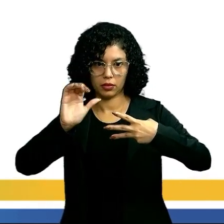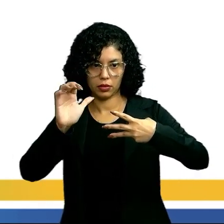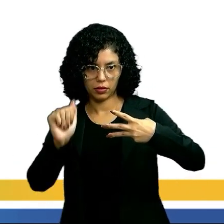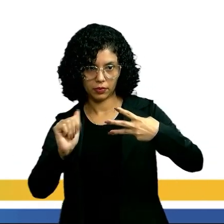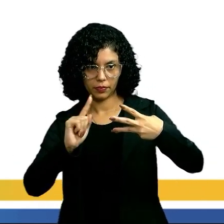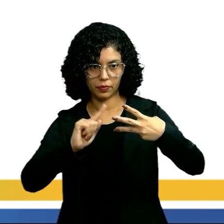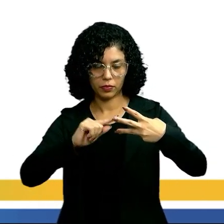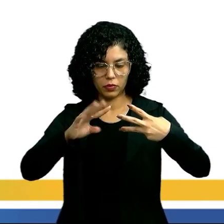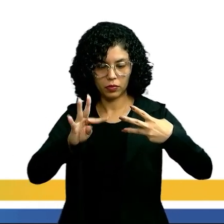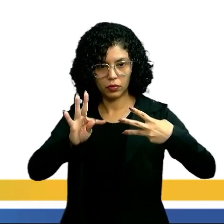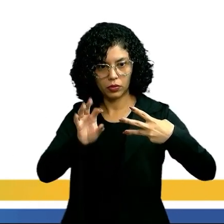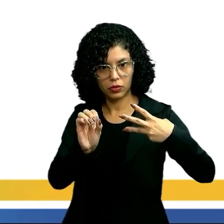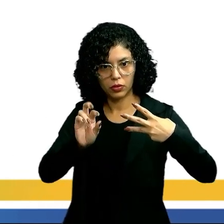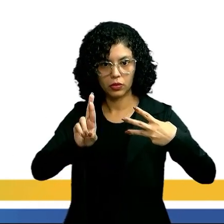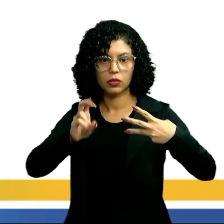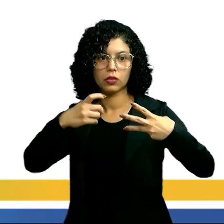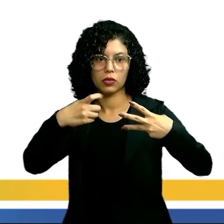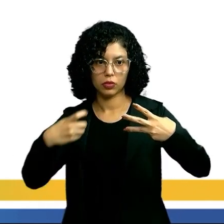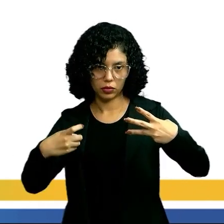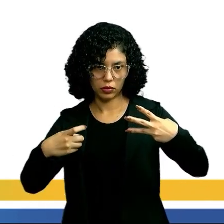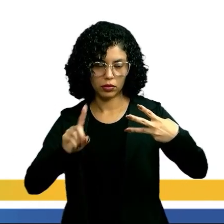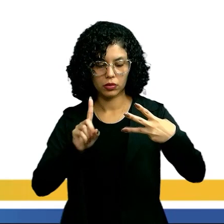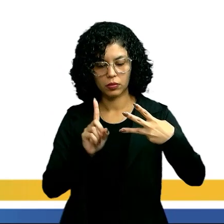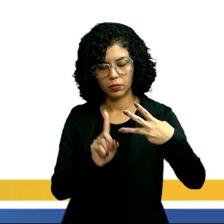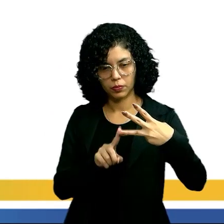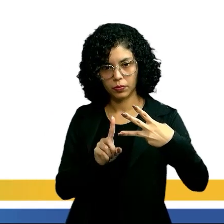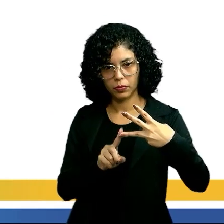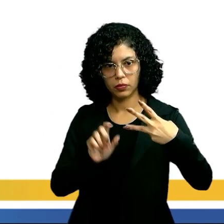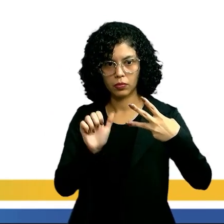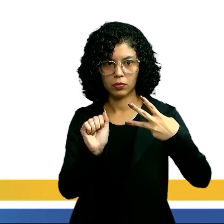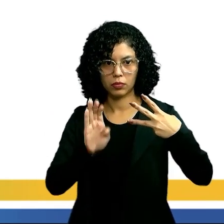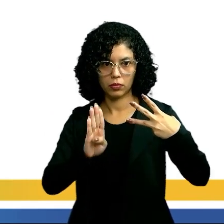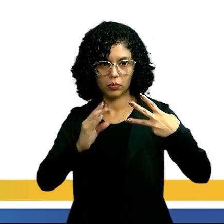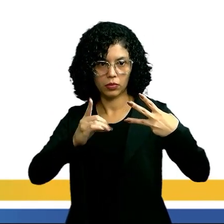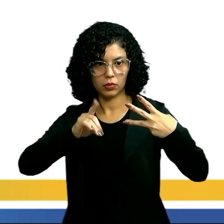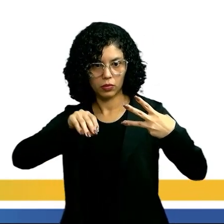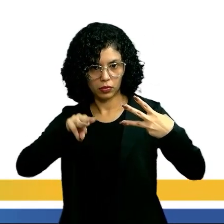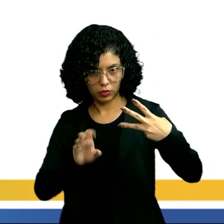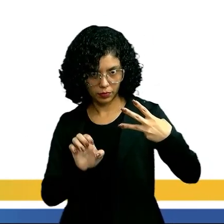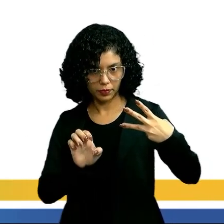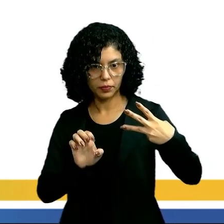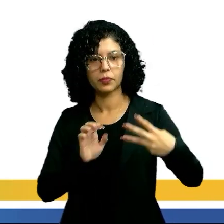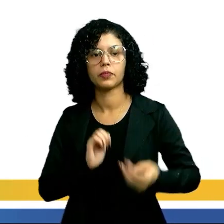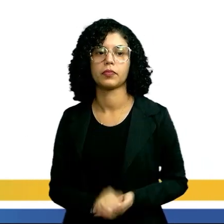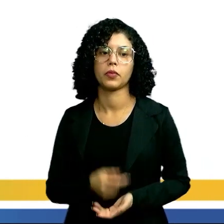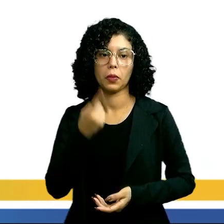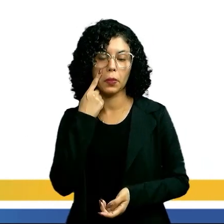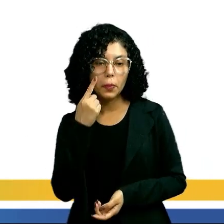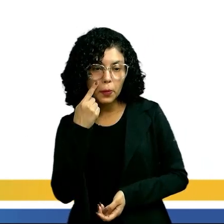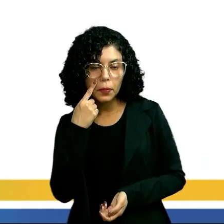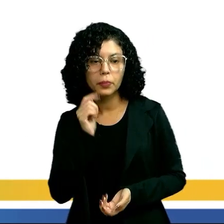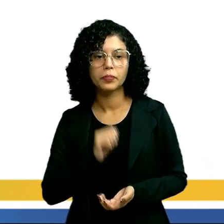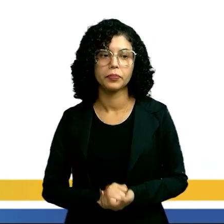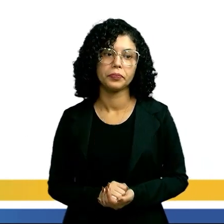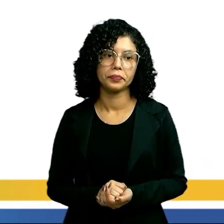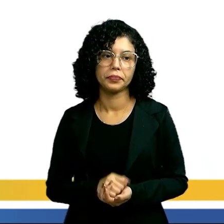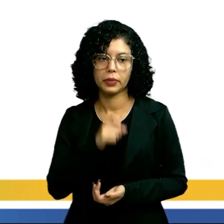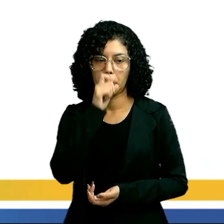da cabeça, né, o tórax e o abdome. E olha só, pessoal,